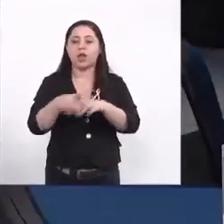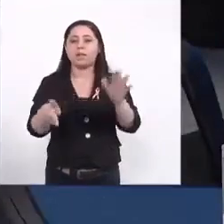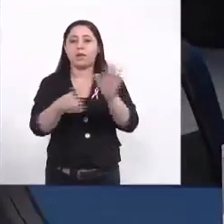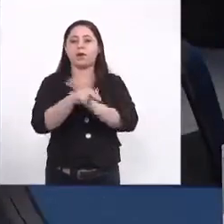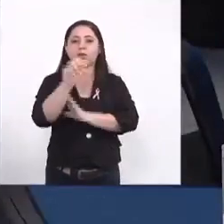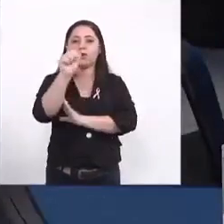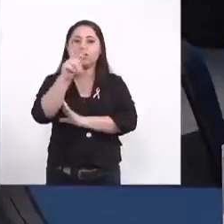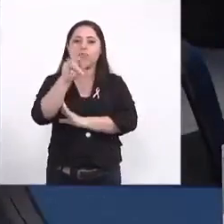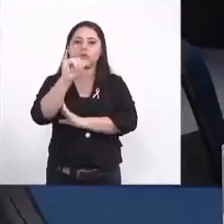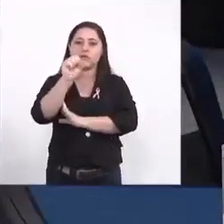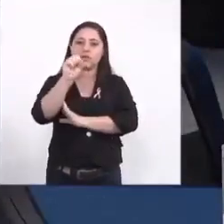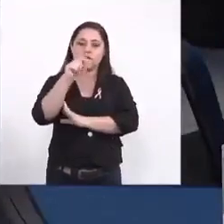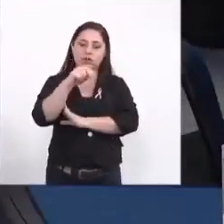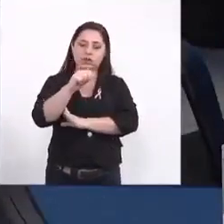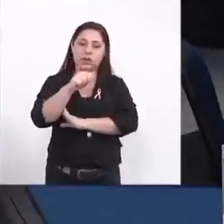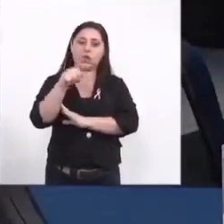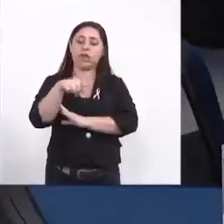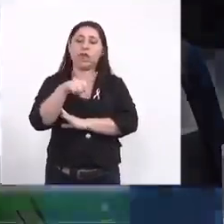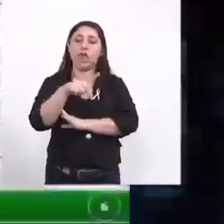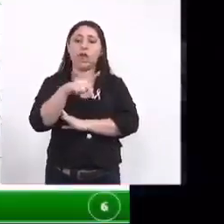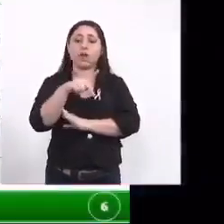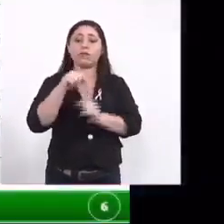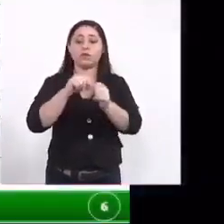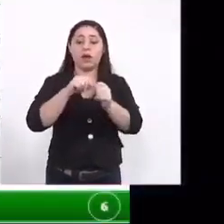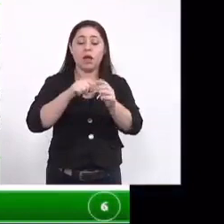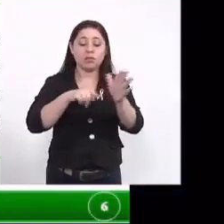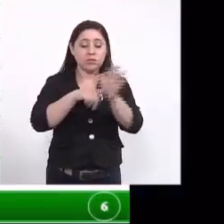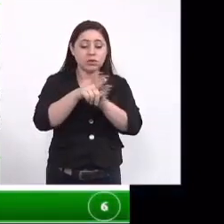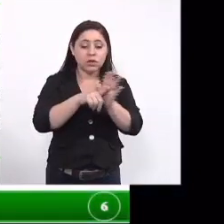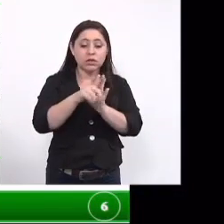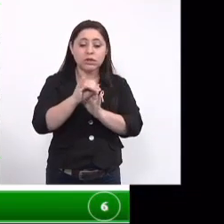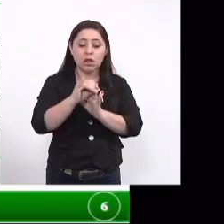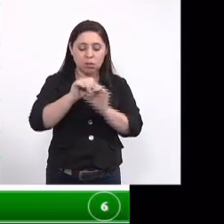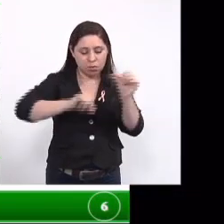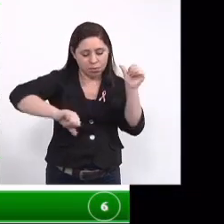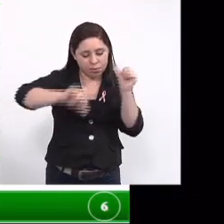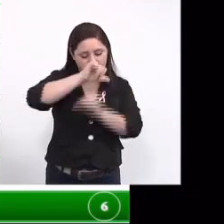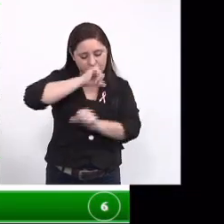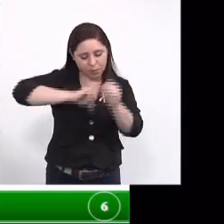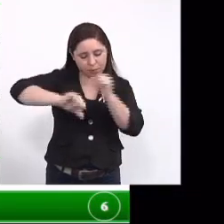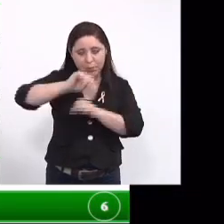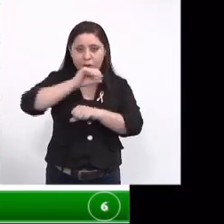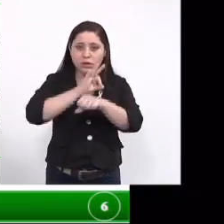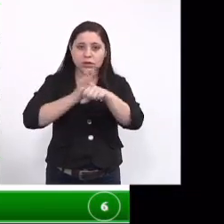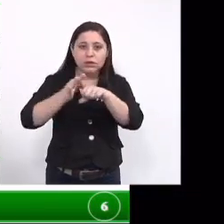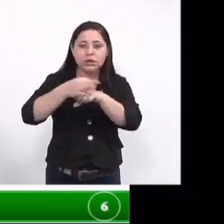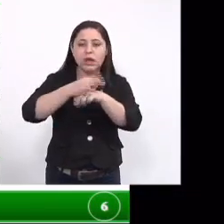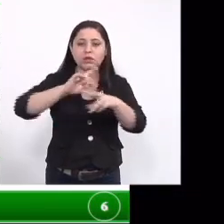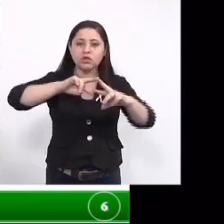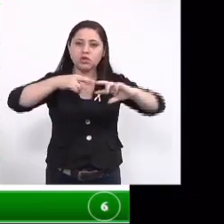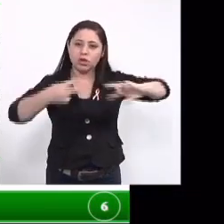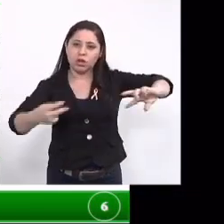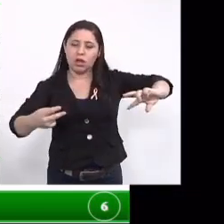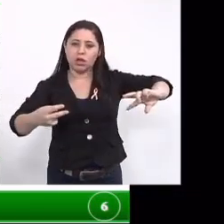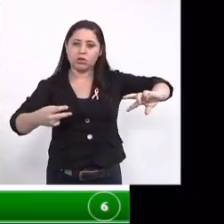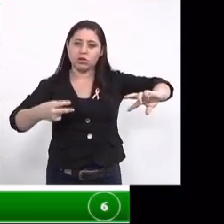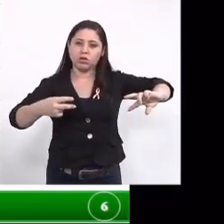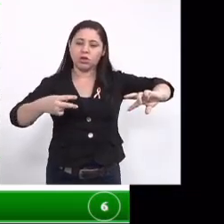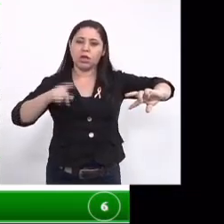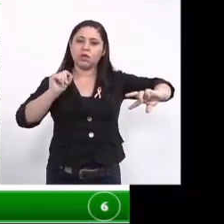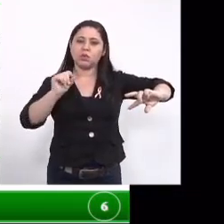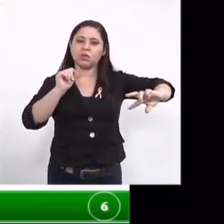pela Anvisa que é o teste de EMS que vai detectar se o produto causa mutagenicidade ou seja uma alteração genética uma alteração crônica